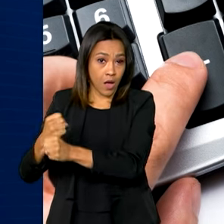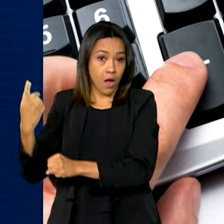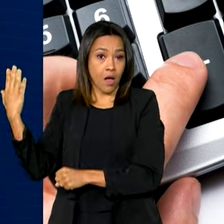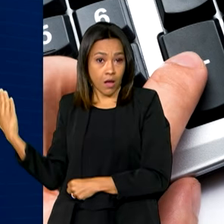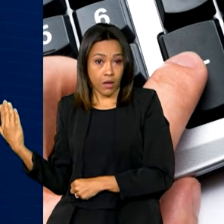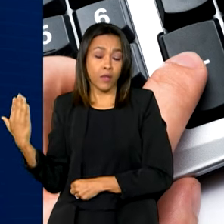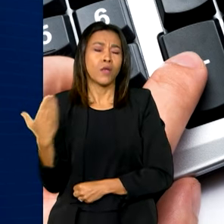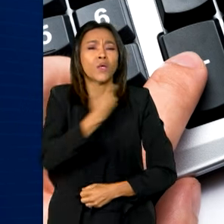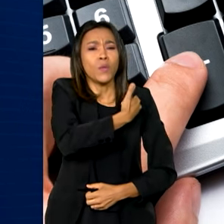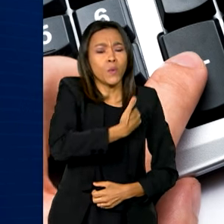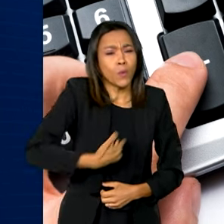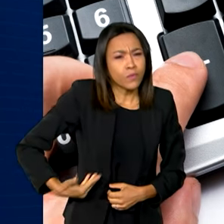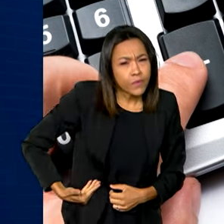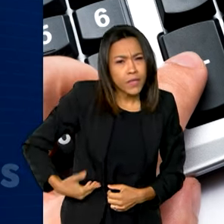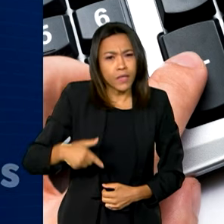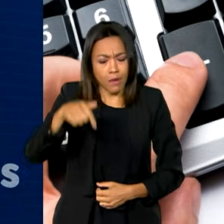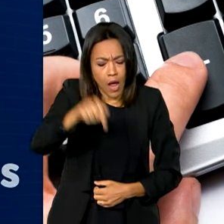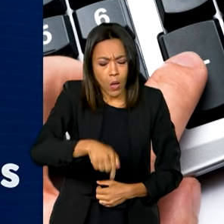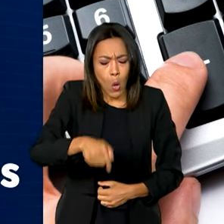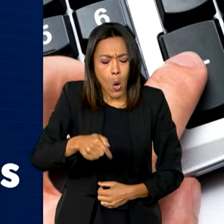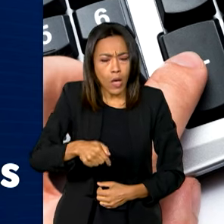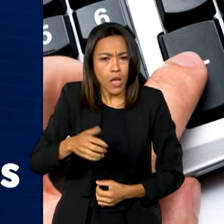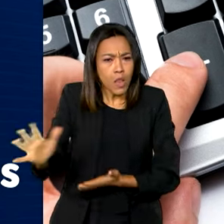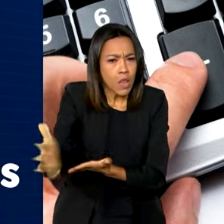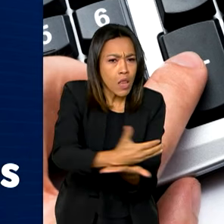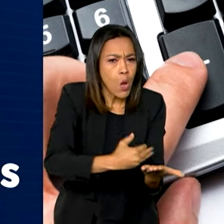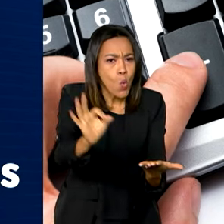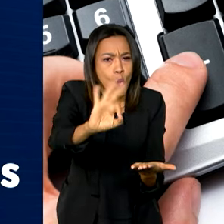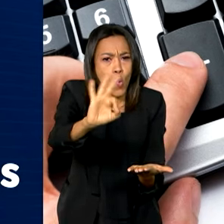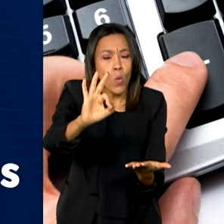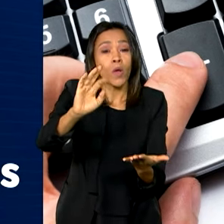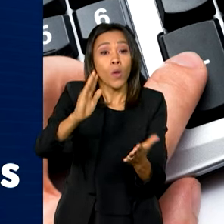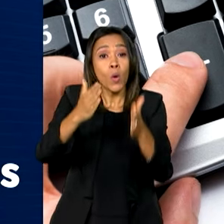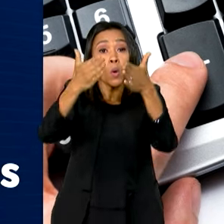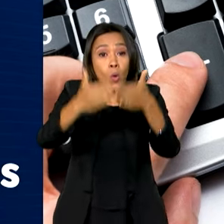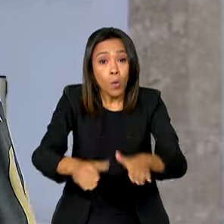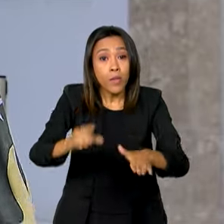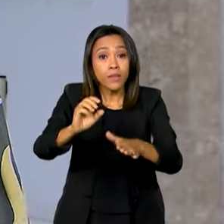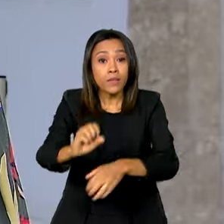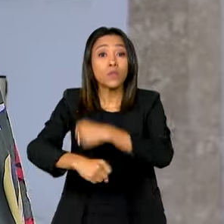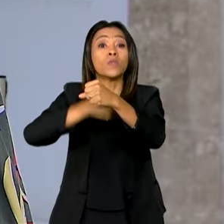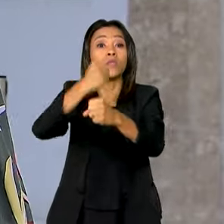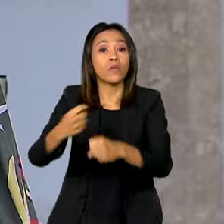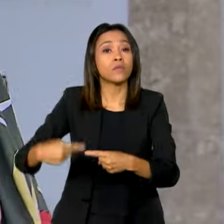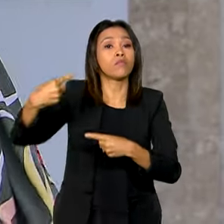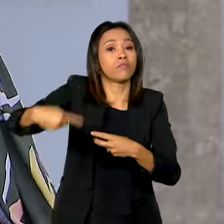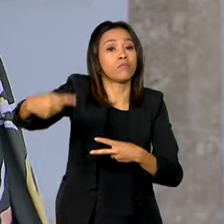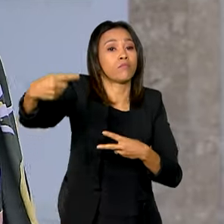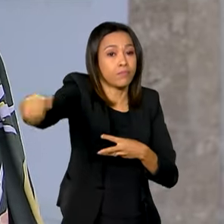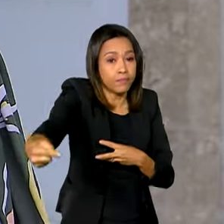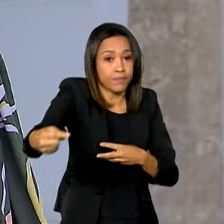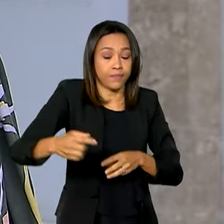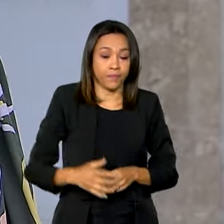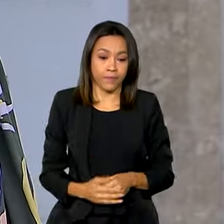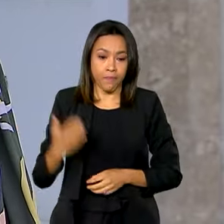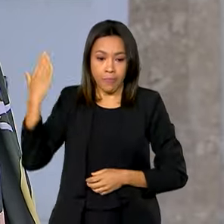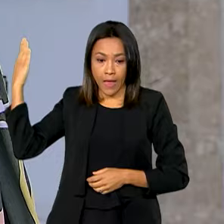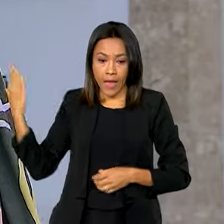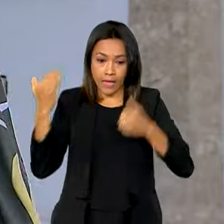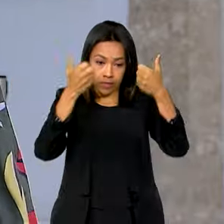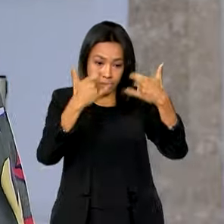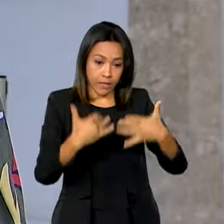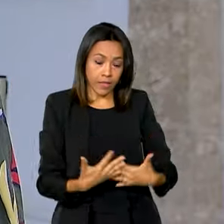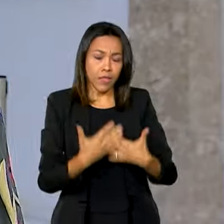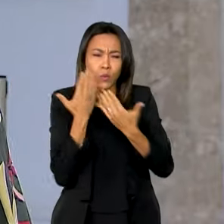governo deixa de arrecadar agora, recupera nos anos seguintes. De acordo com estudos de bancos